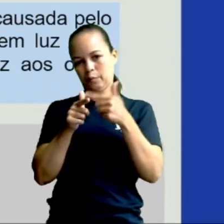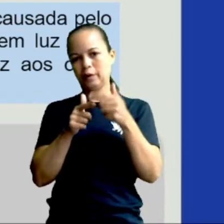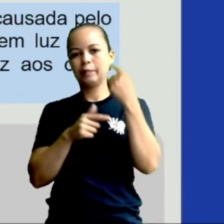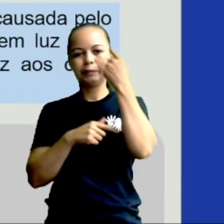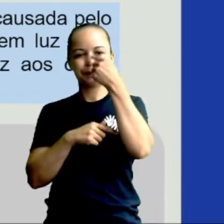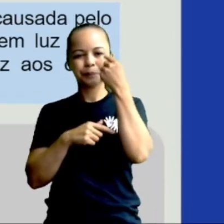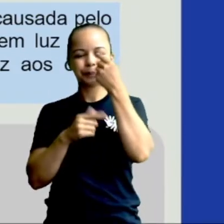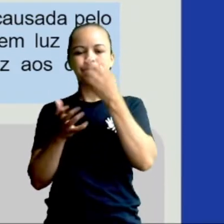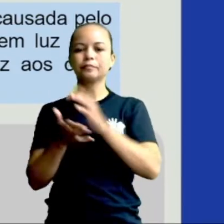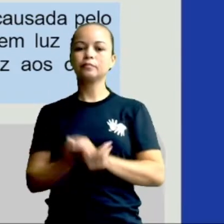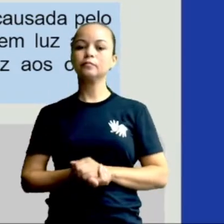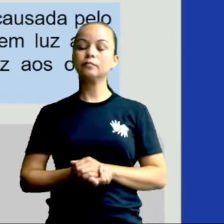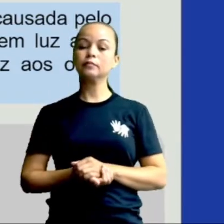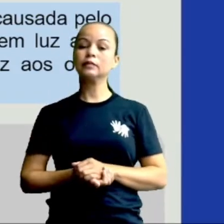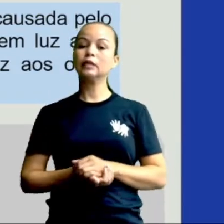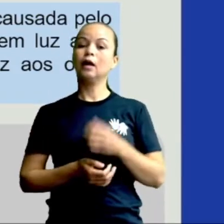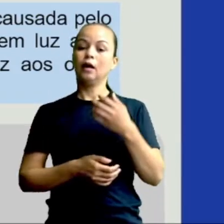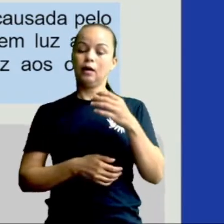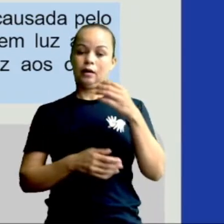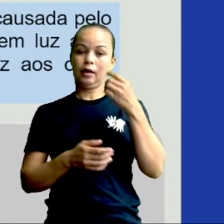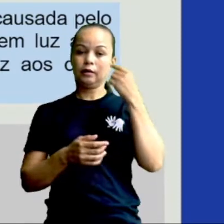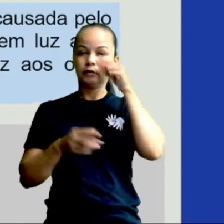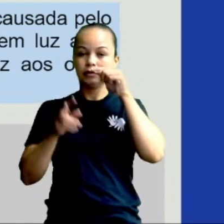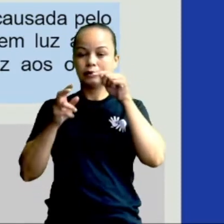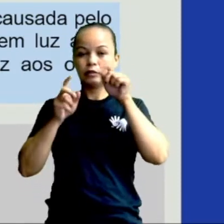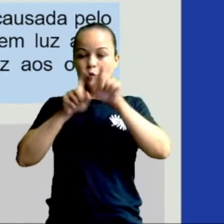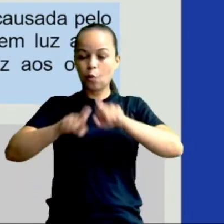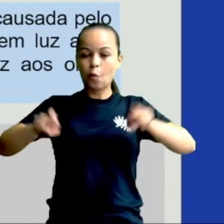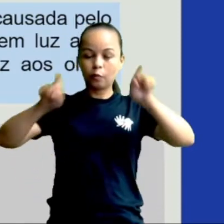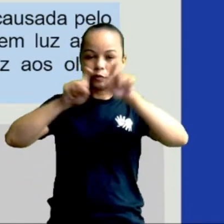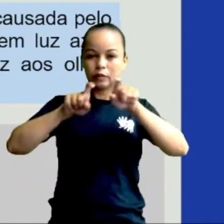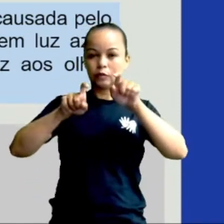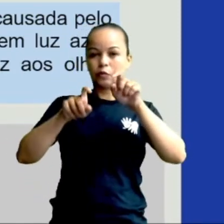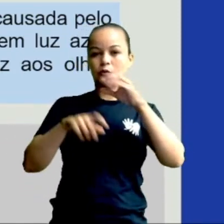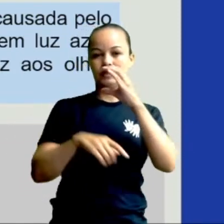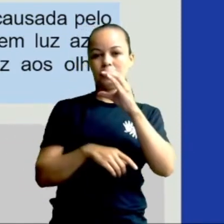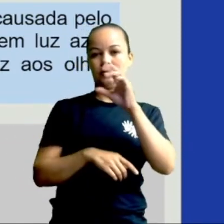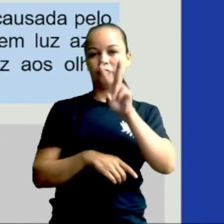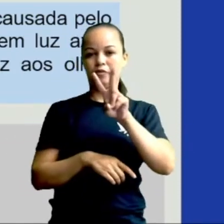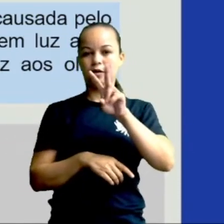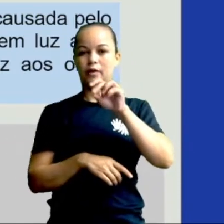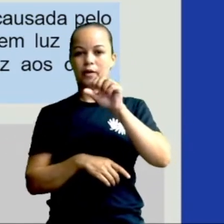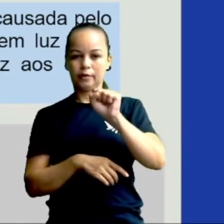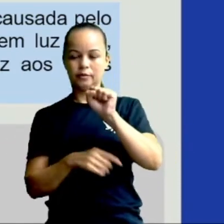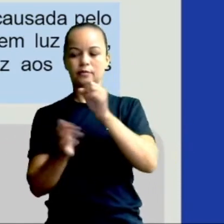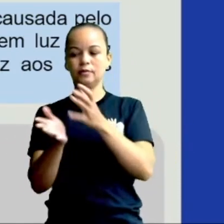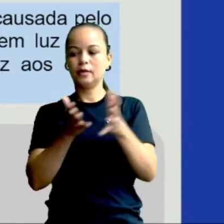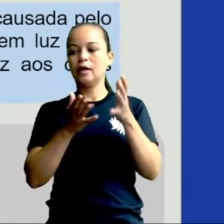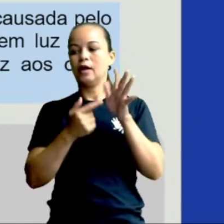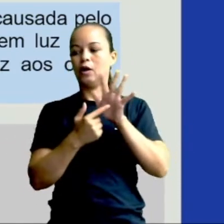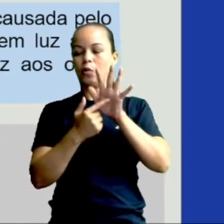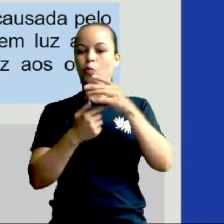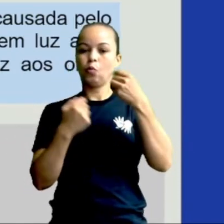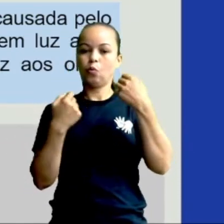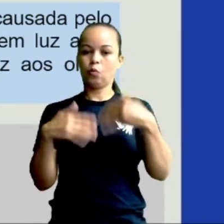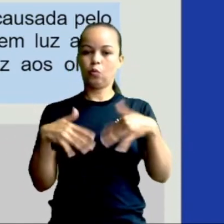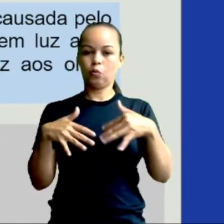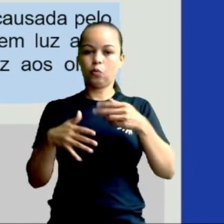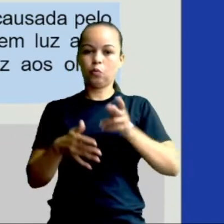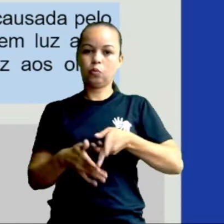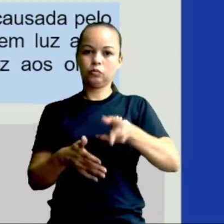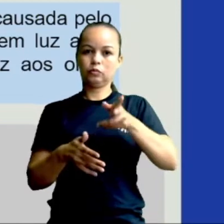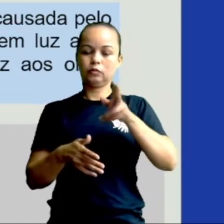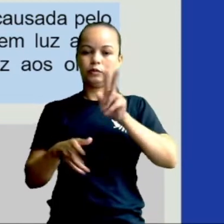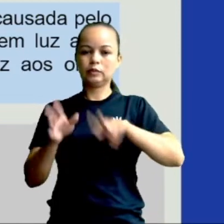A síndrome da visão do computador CVS é causada pelo uso excessivo dos